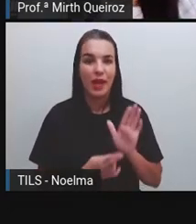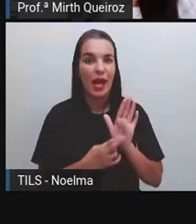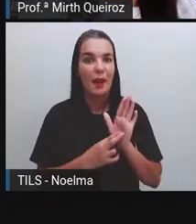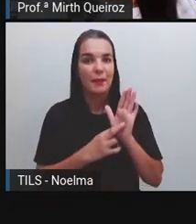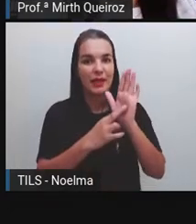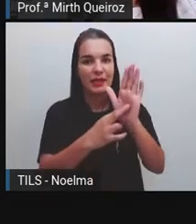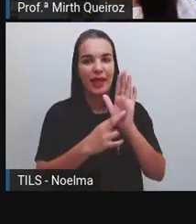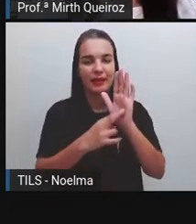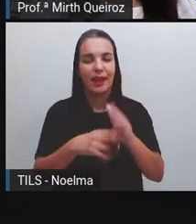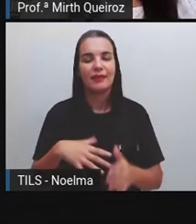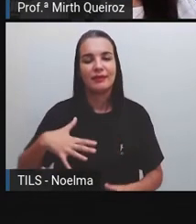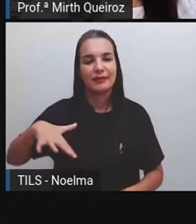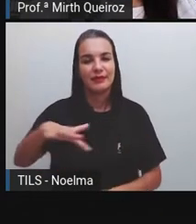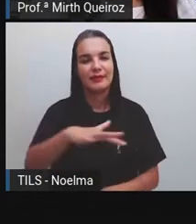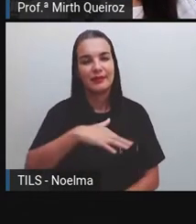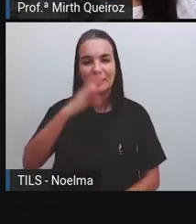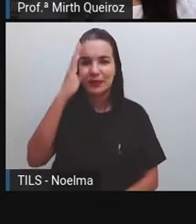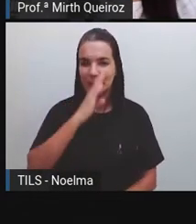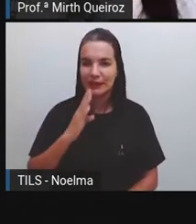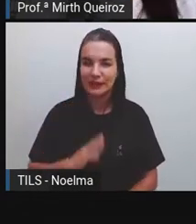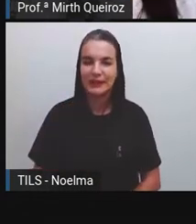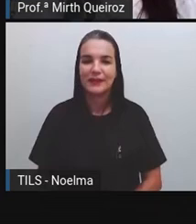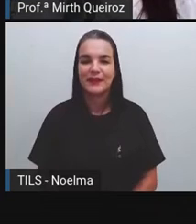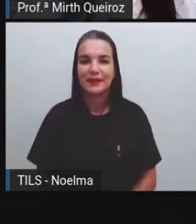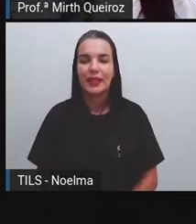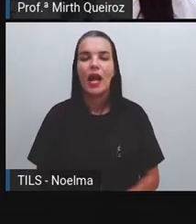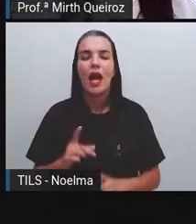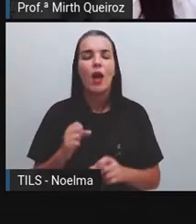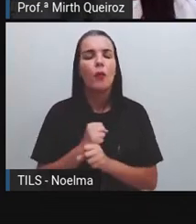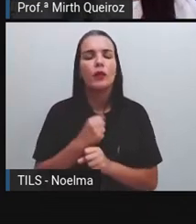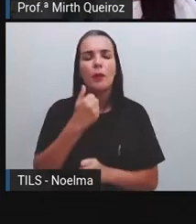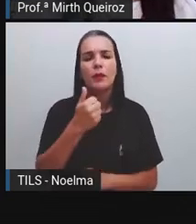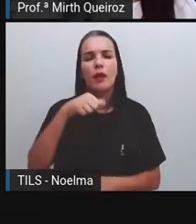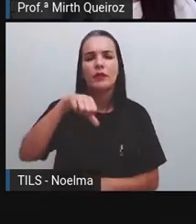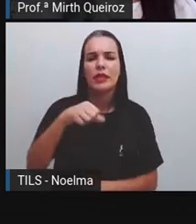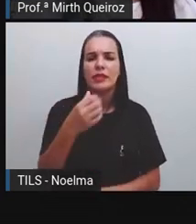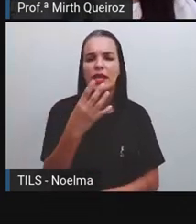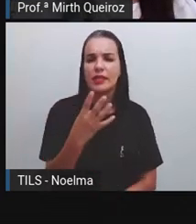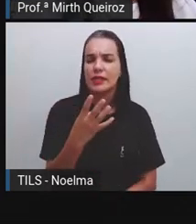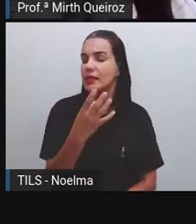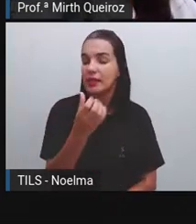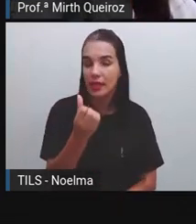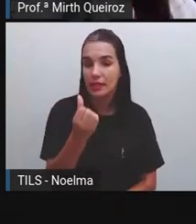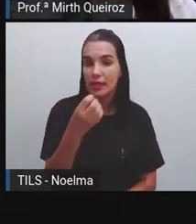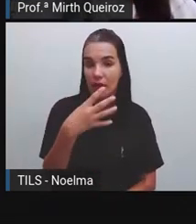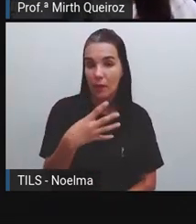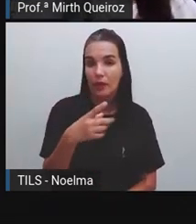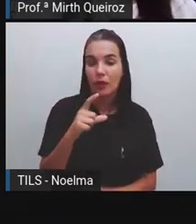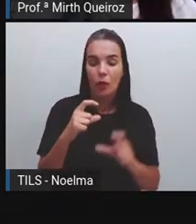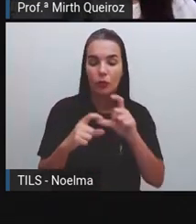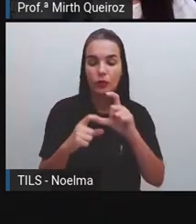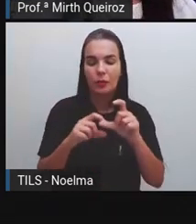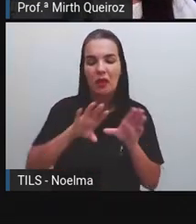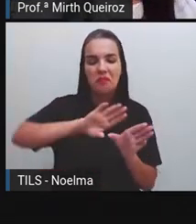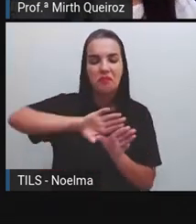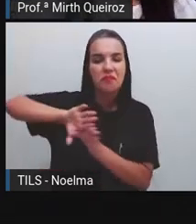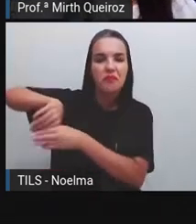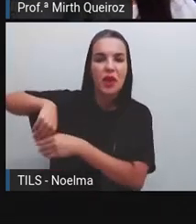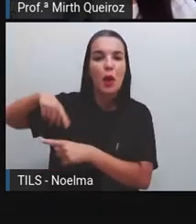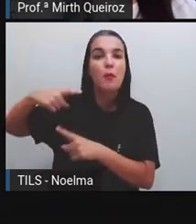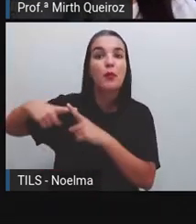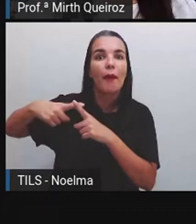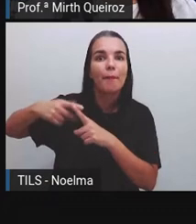a nossa nação. Em 1964, o gibi foi retirado de circulação por causa da